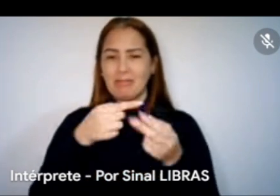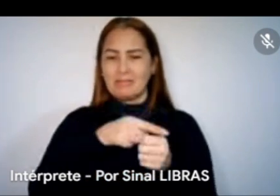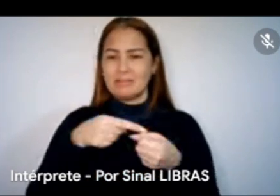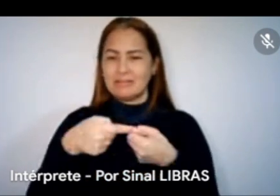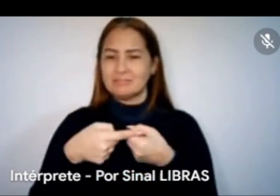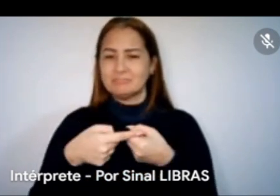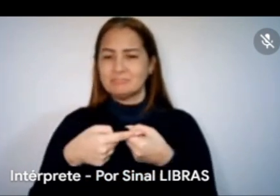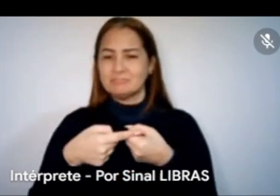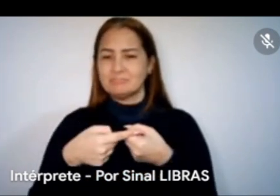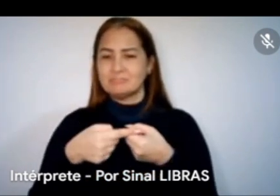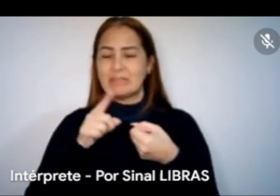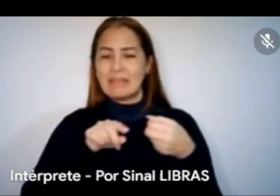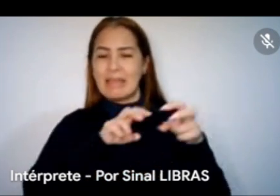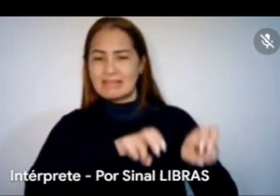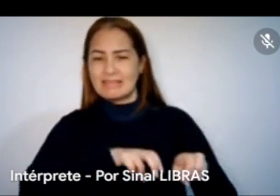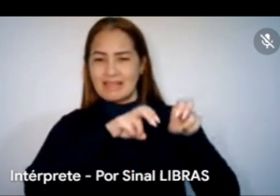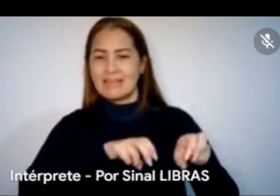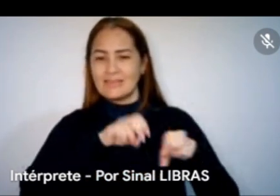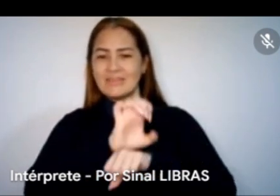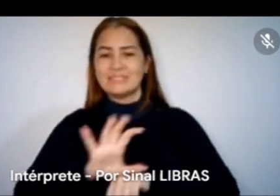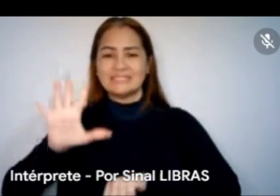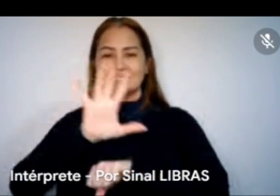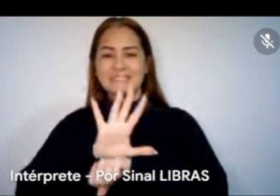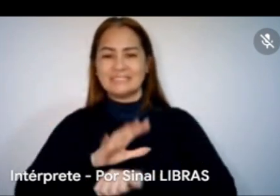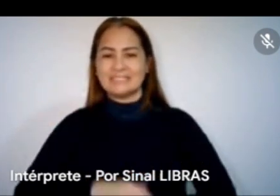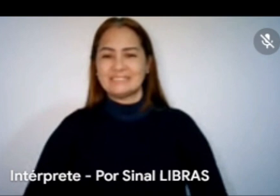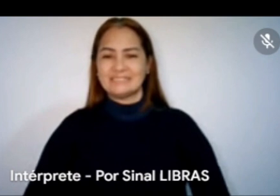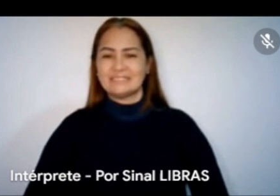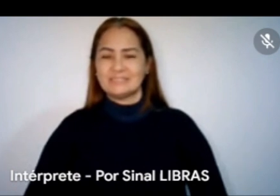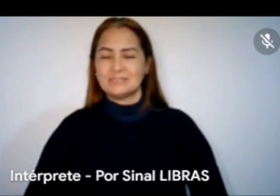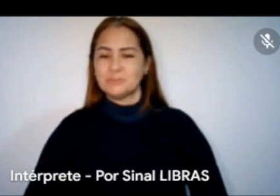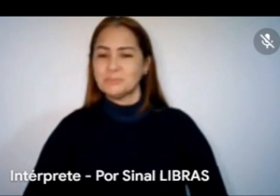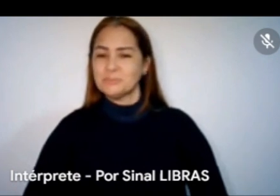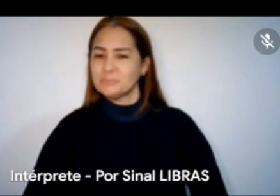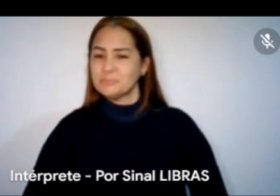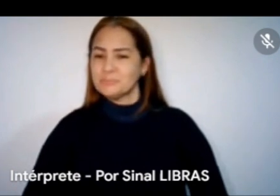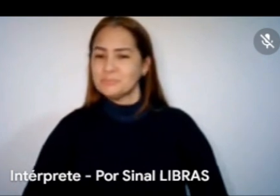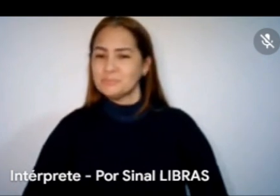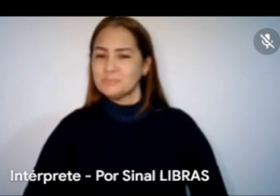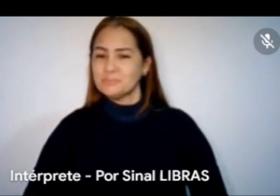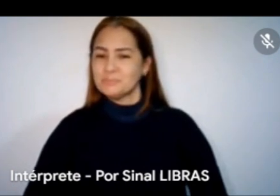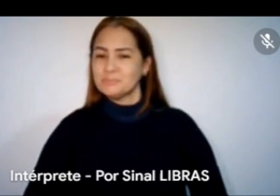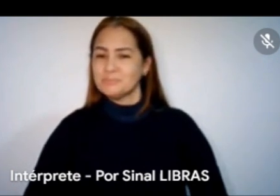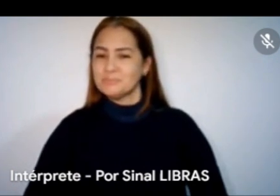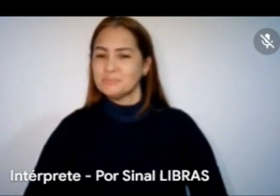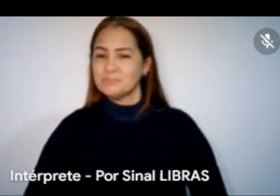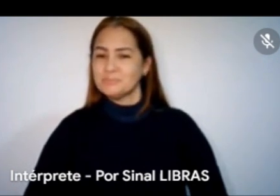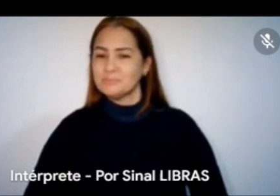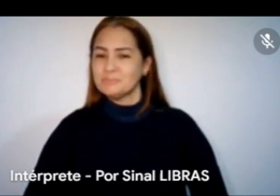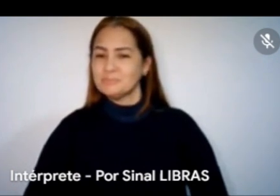inteira do estado, ou músico da Pilar Montes de Embeddaquilha. e a gente possui um